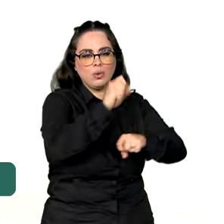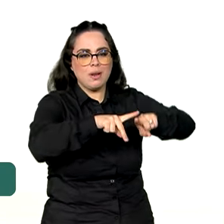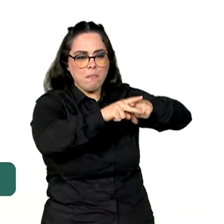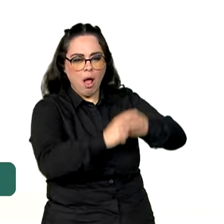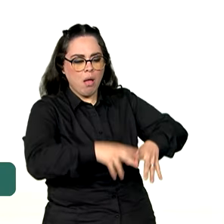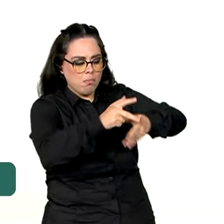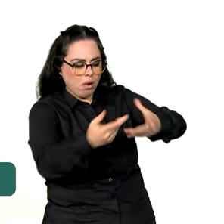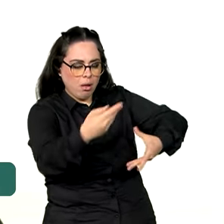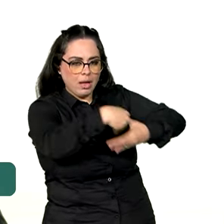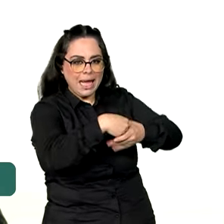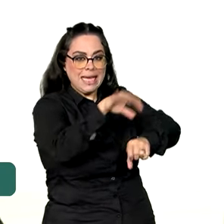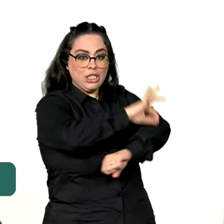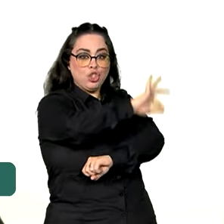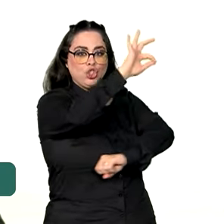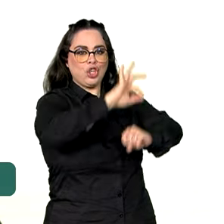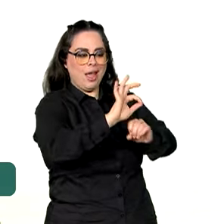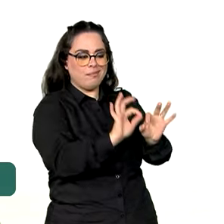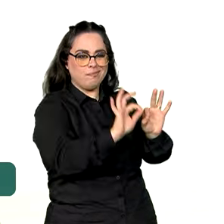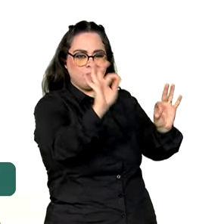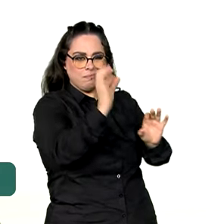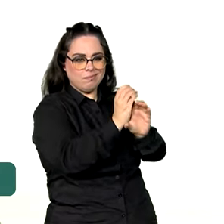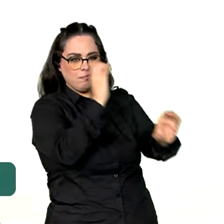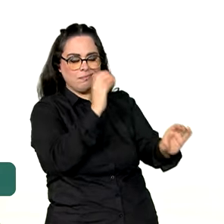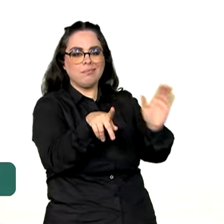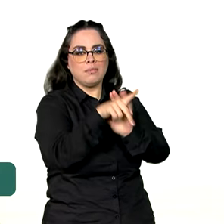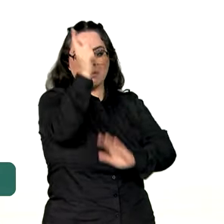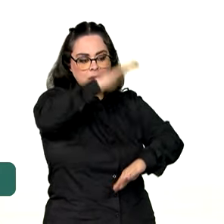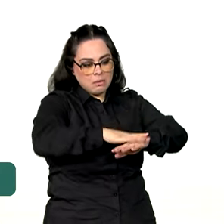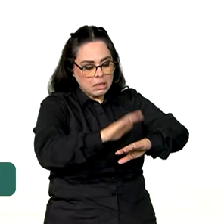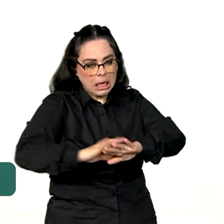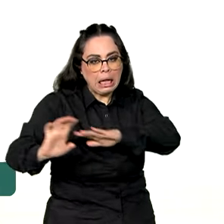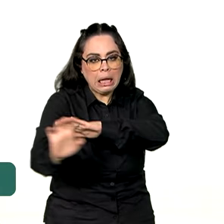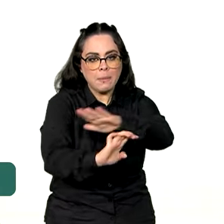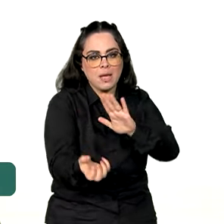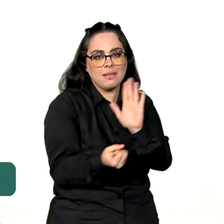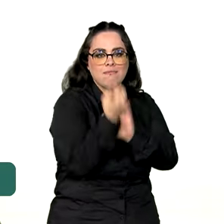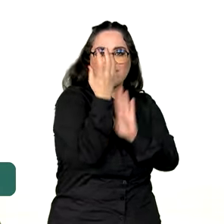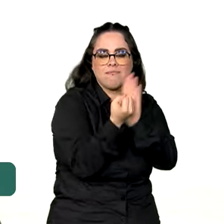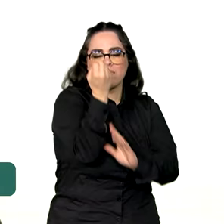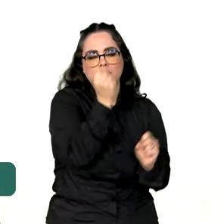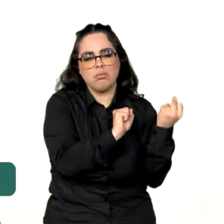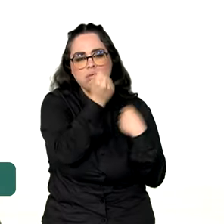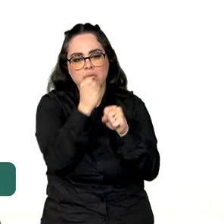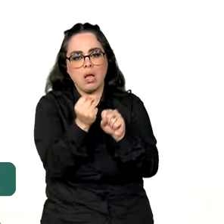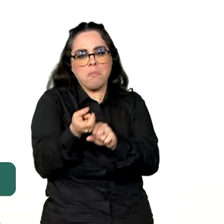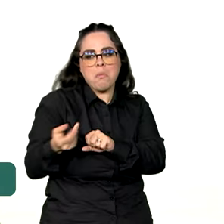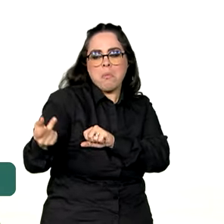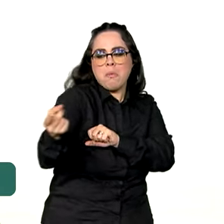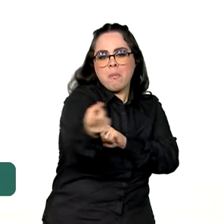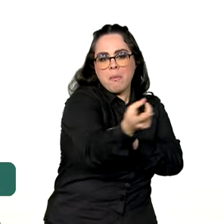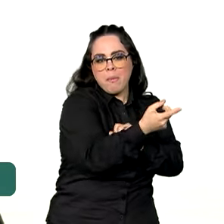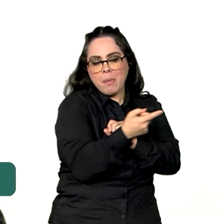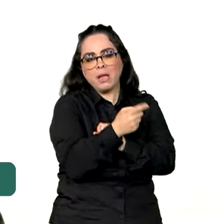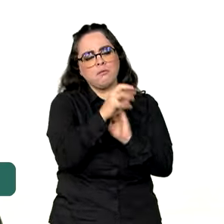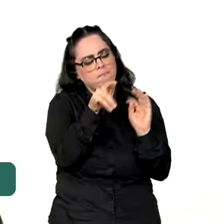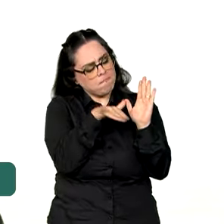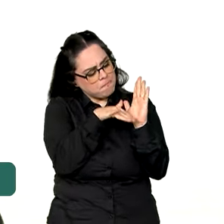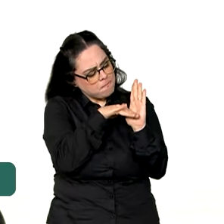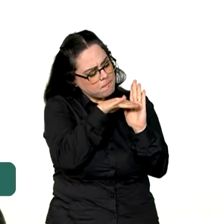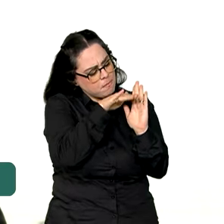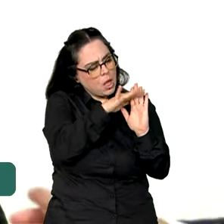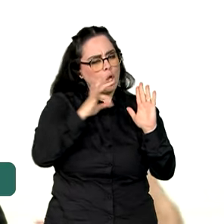engenharia automotiva, os fabricantes de automóveis, os distribuidores e todos os programas que vêm sendo